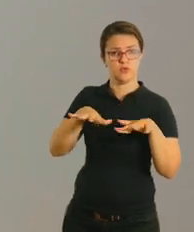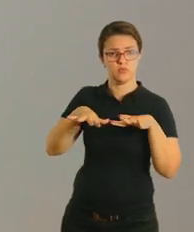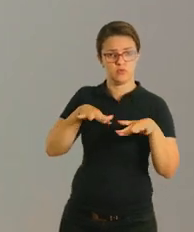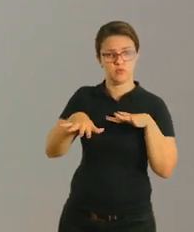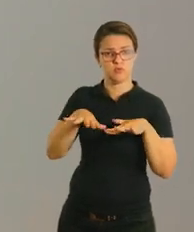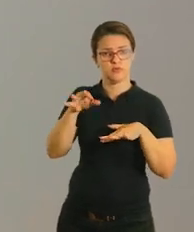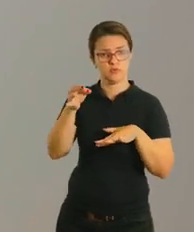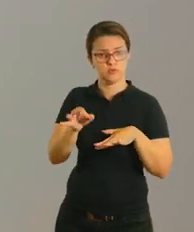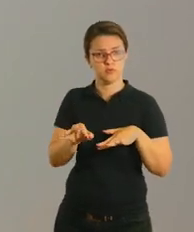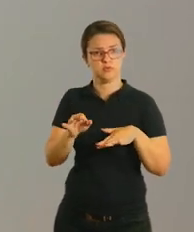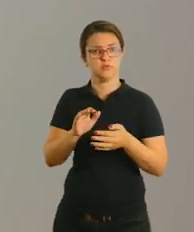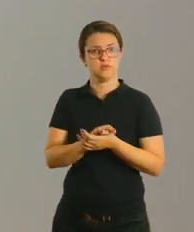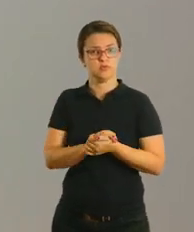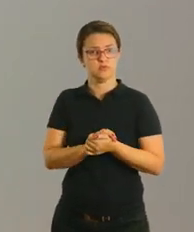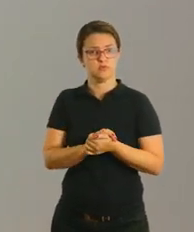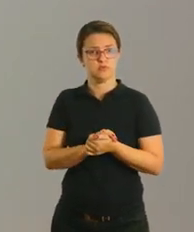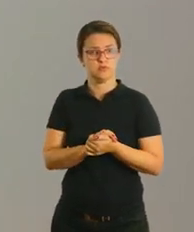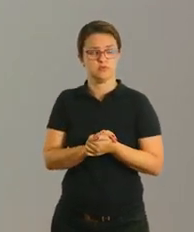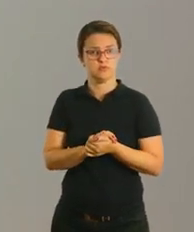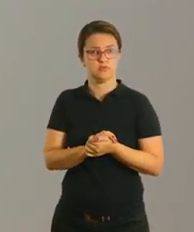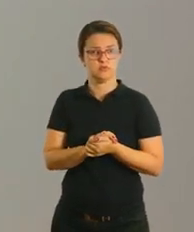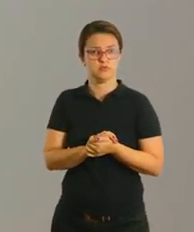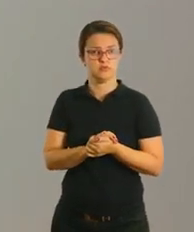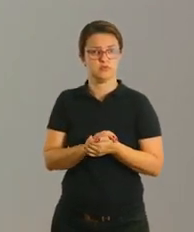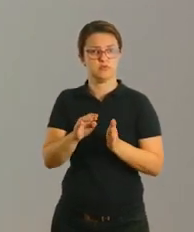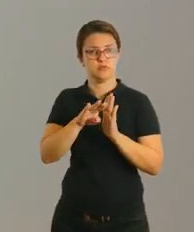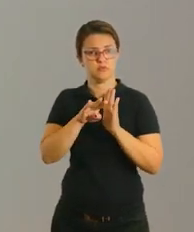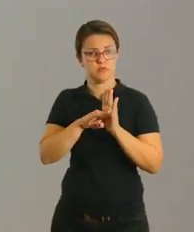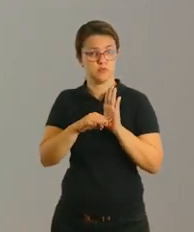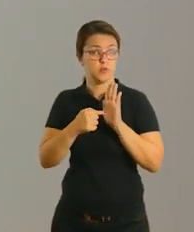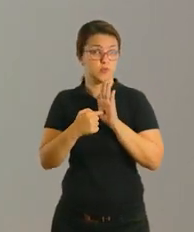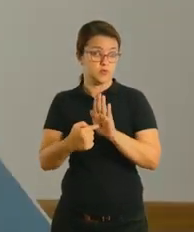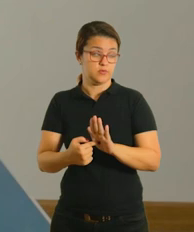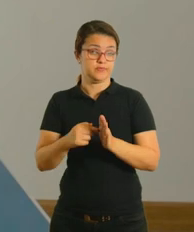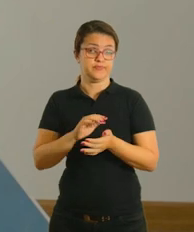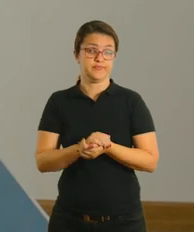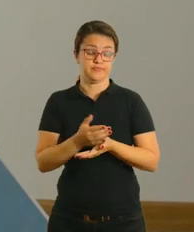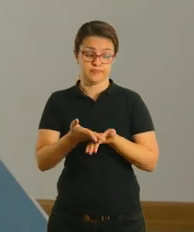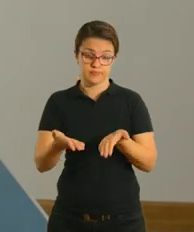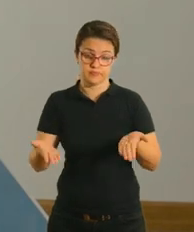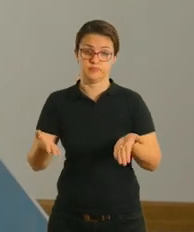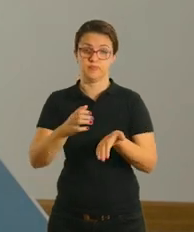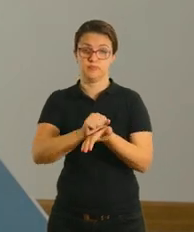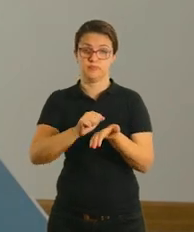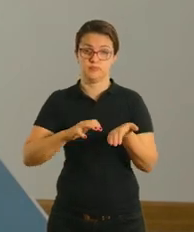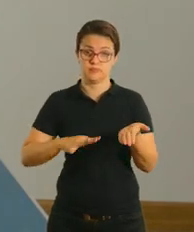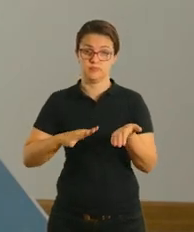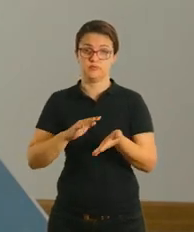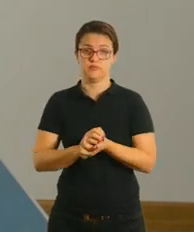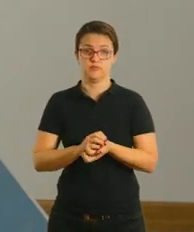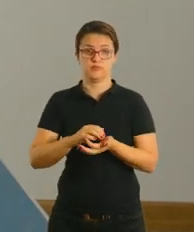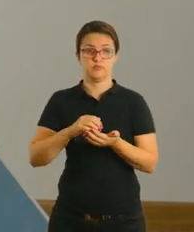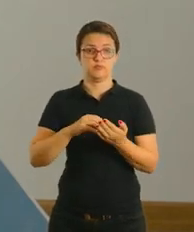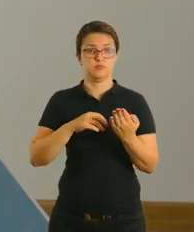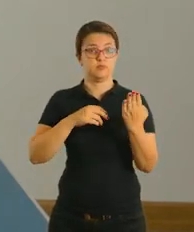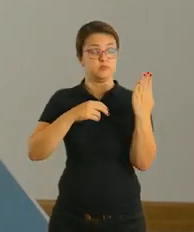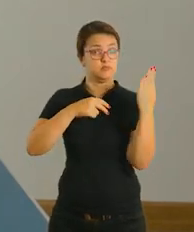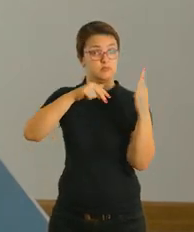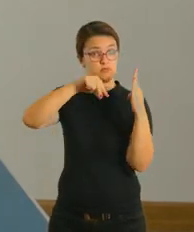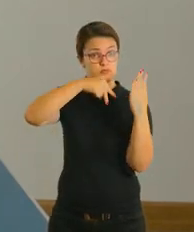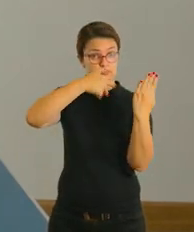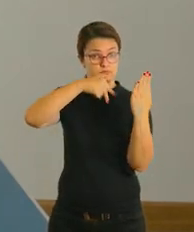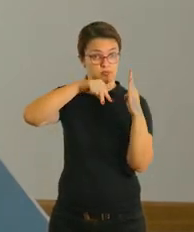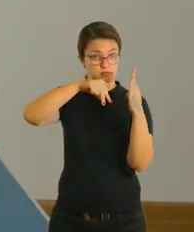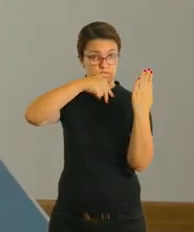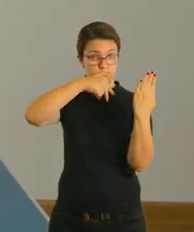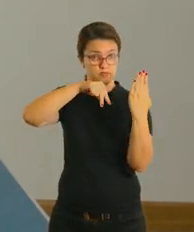né, bem fidedigno ao que você apresentou para ele. Bom, essas foram as atividades dança do espelho,